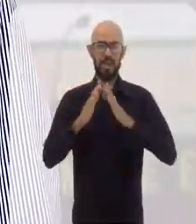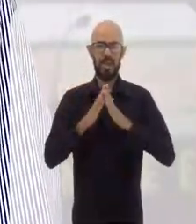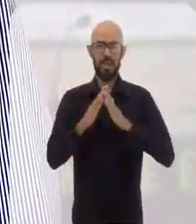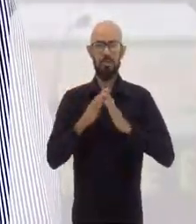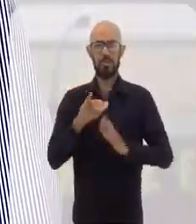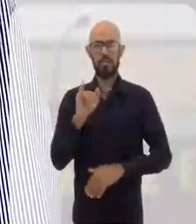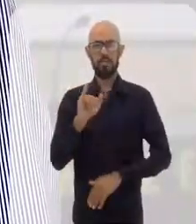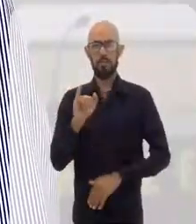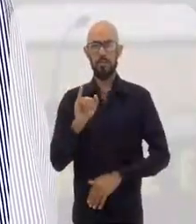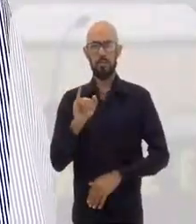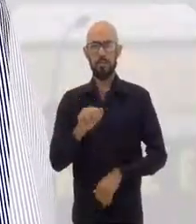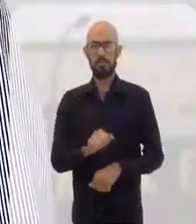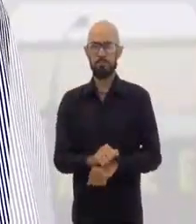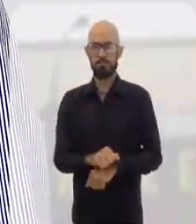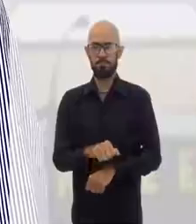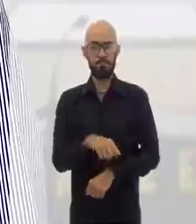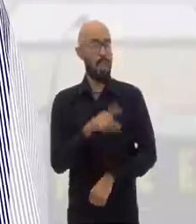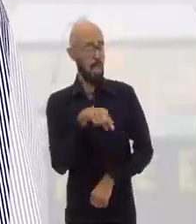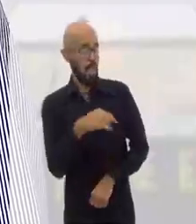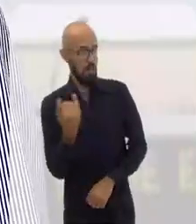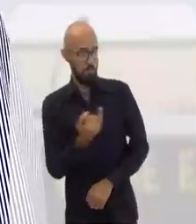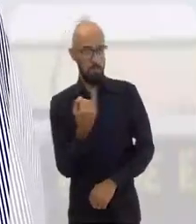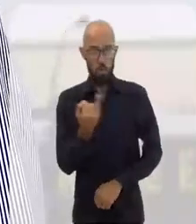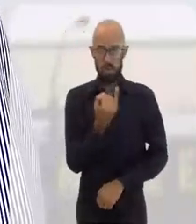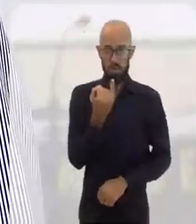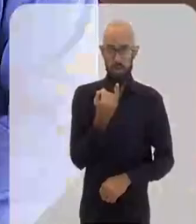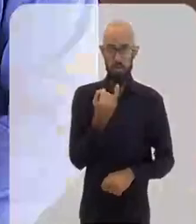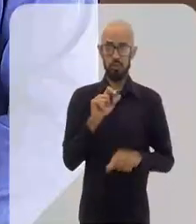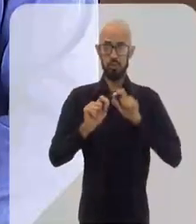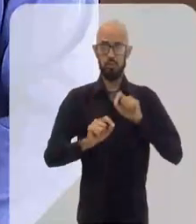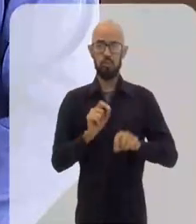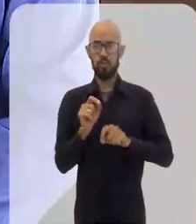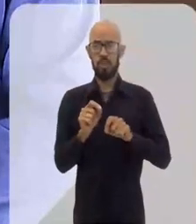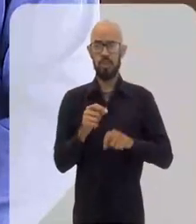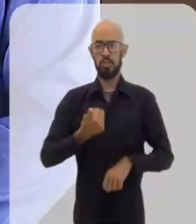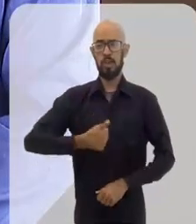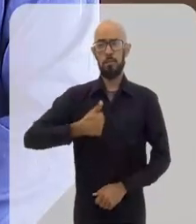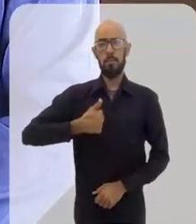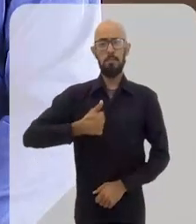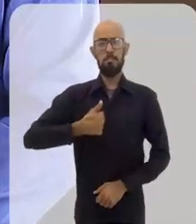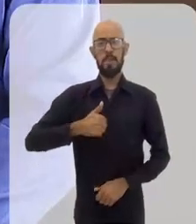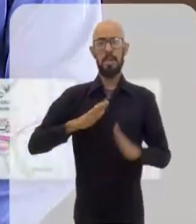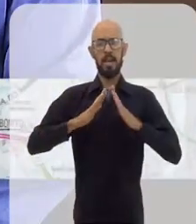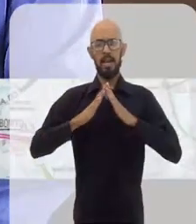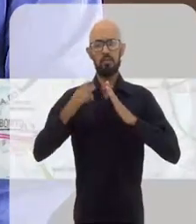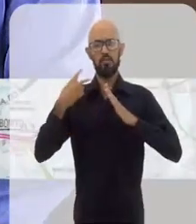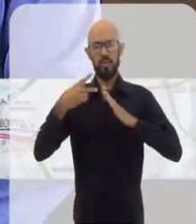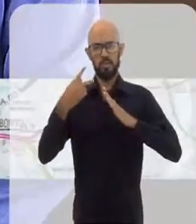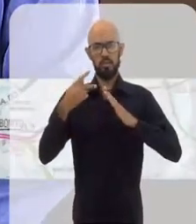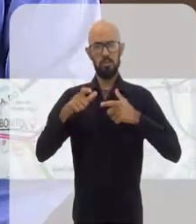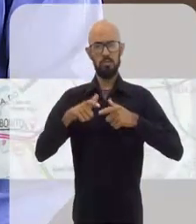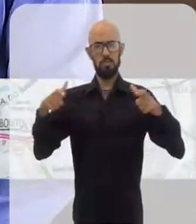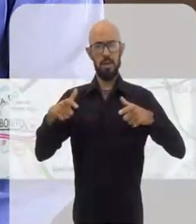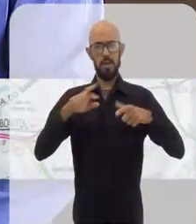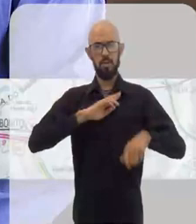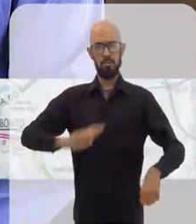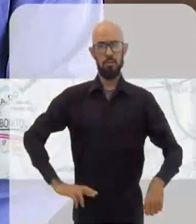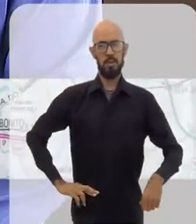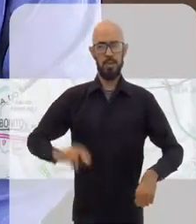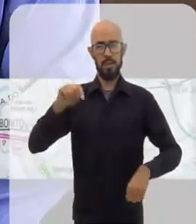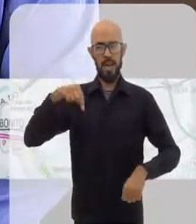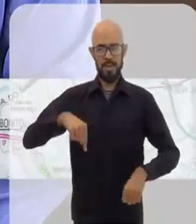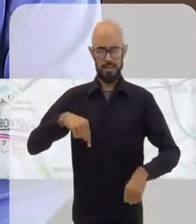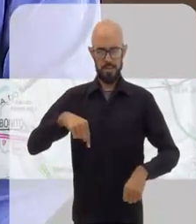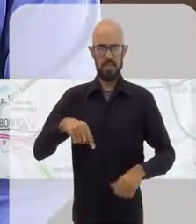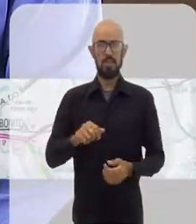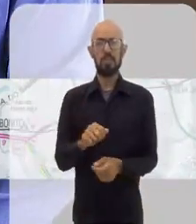presidente, estar vereador, nesse momento na Câmara Municipal de Itaperuna. É muito importante a gente ter a primeira Câmara